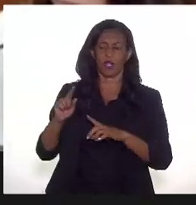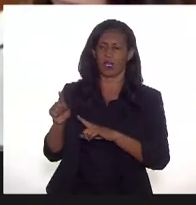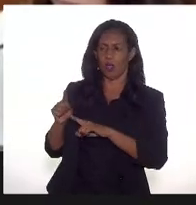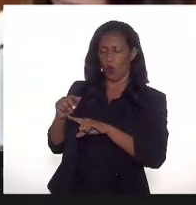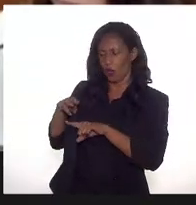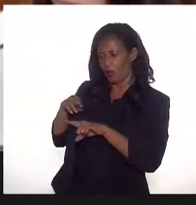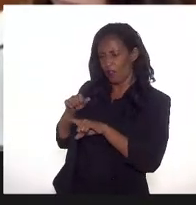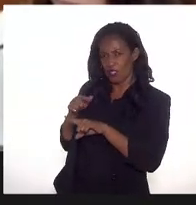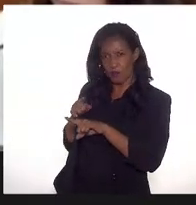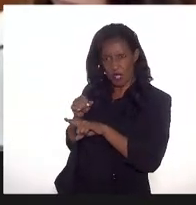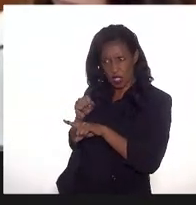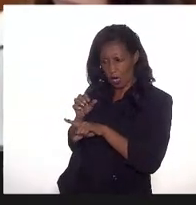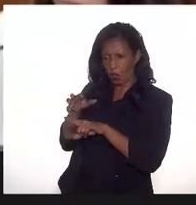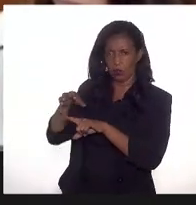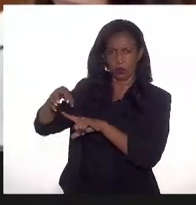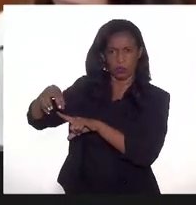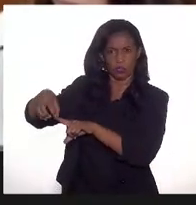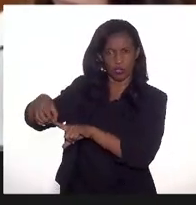dos campos